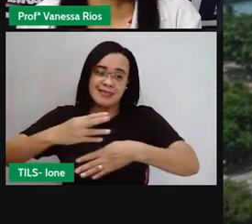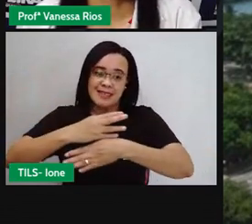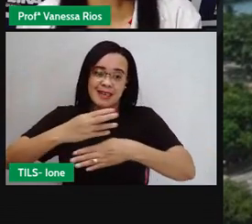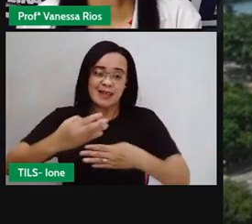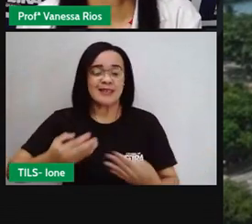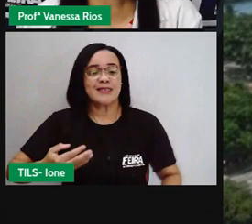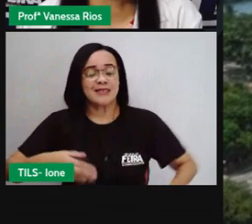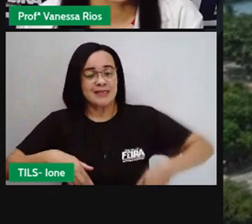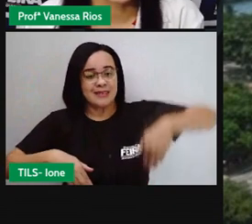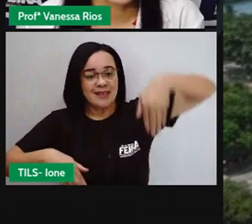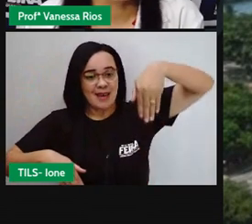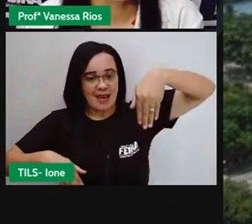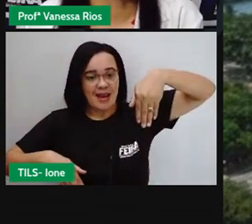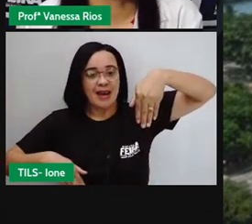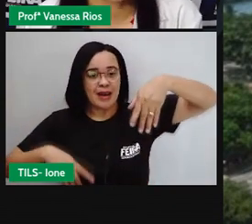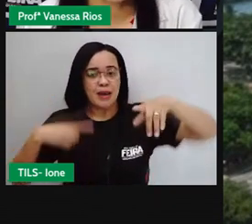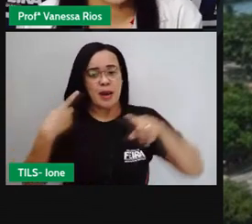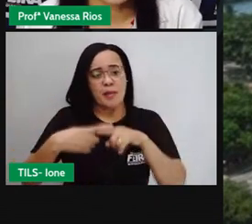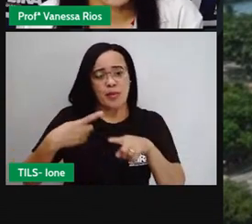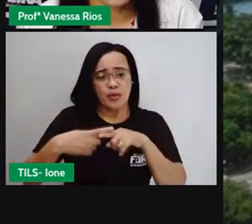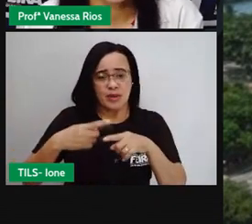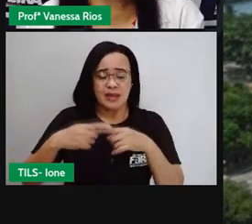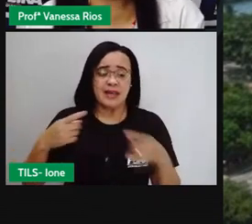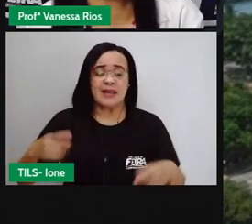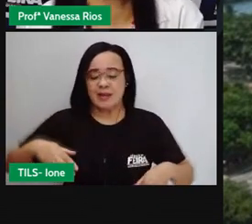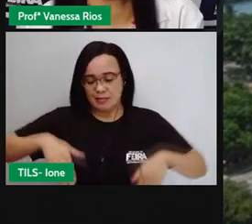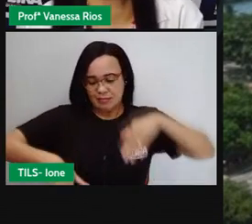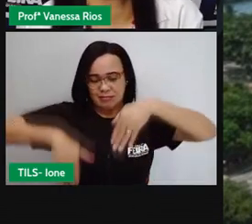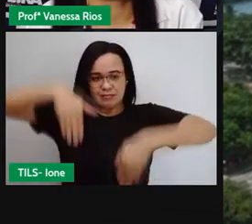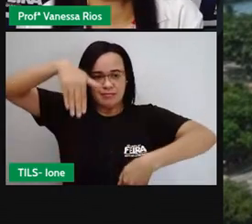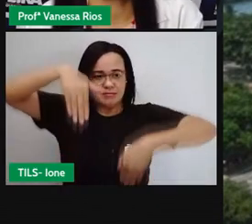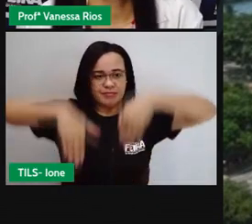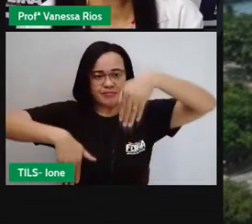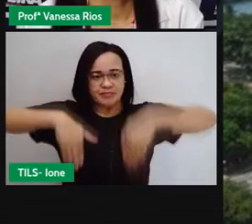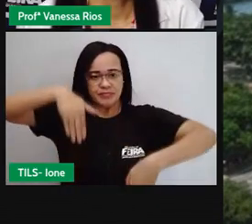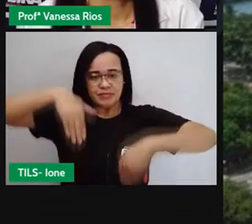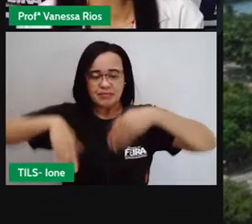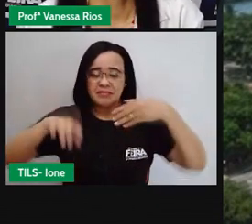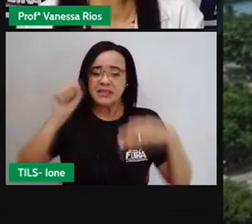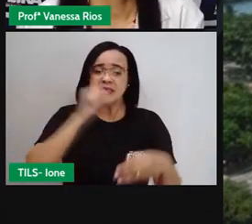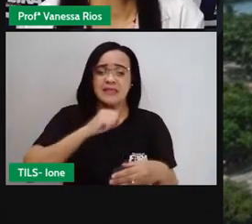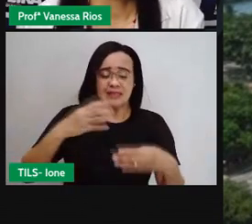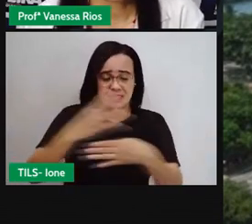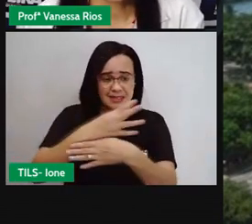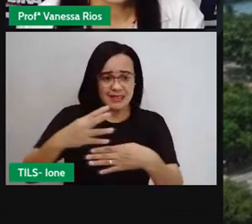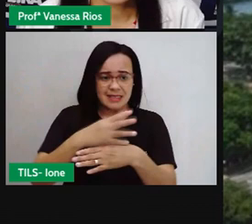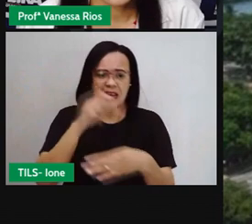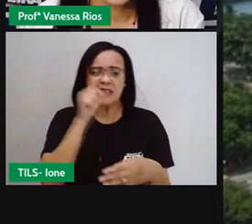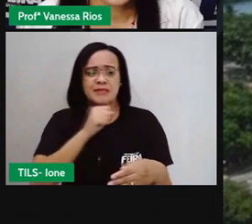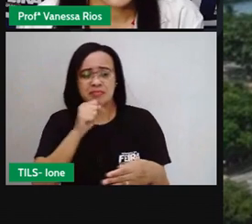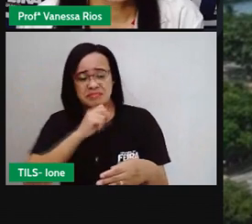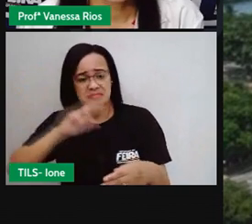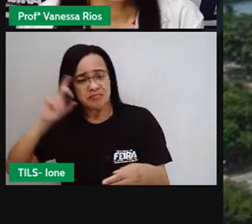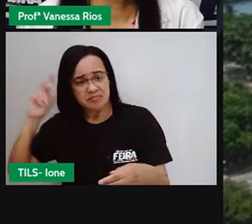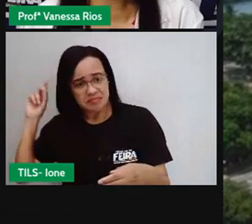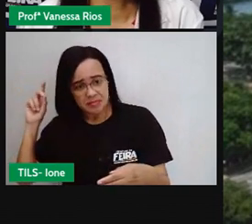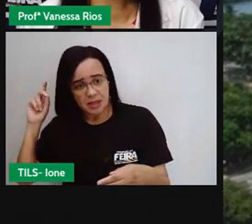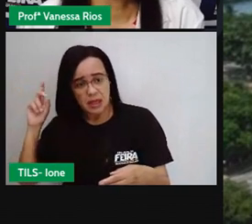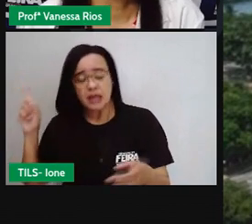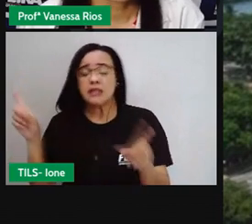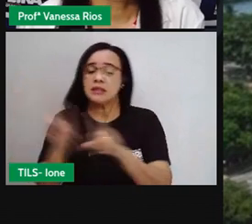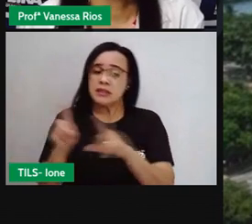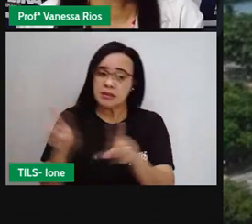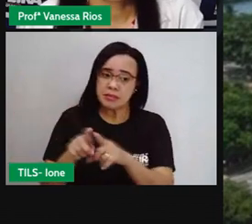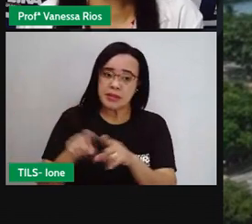mais antiga, né? Próxima aí ao porto, próxima ao mar, mas também tem a parte da cidade alta. E